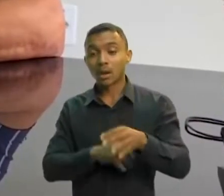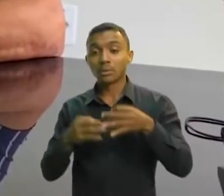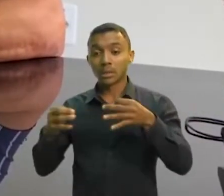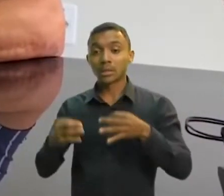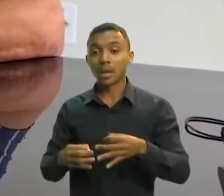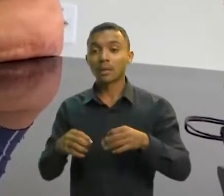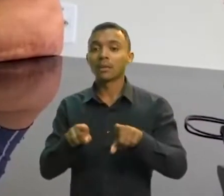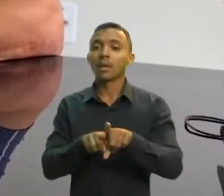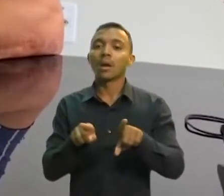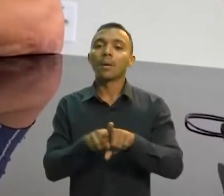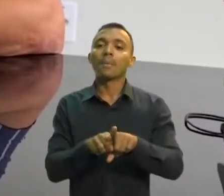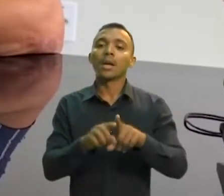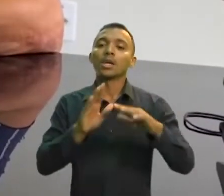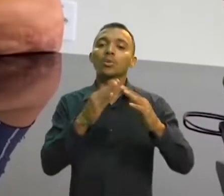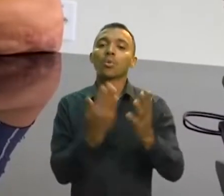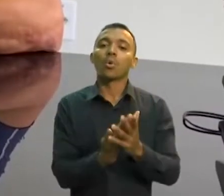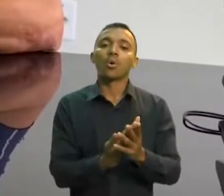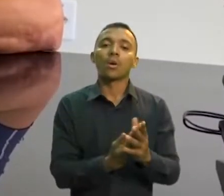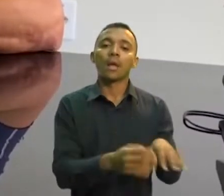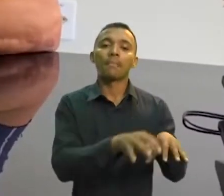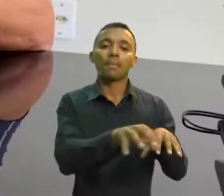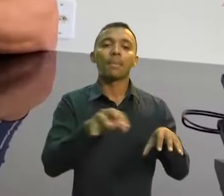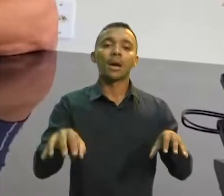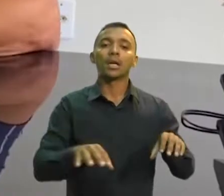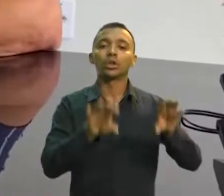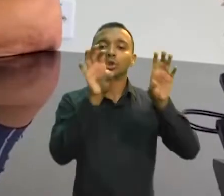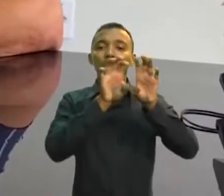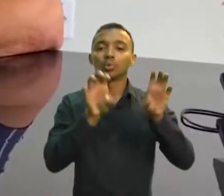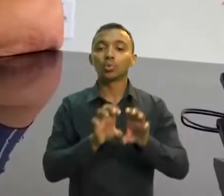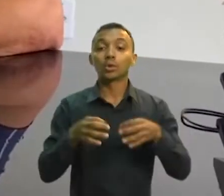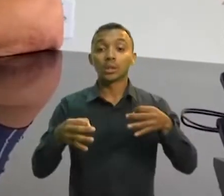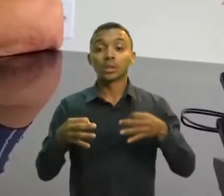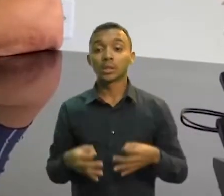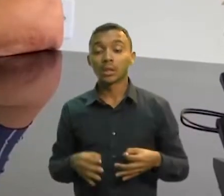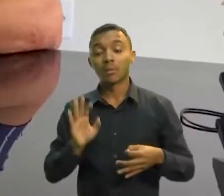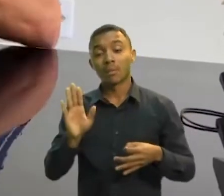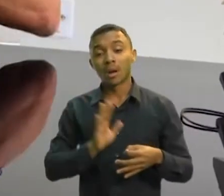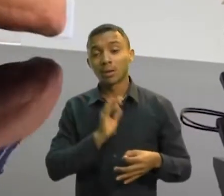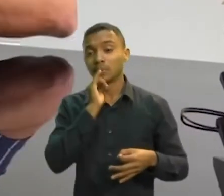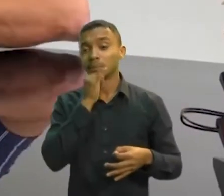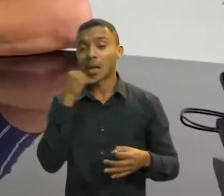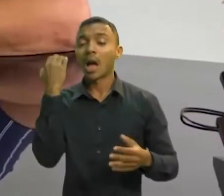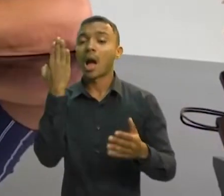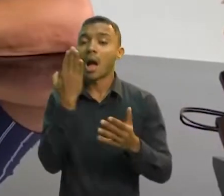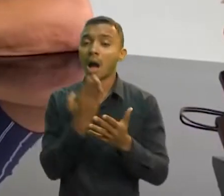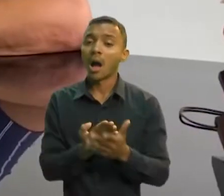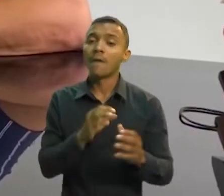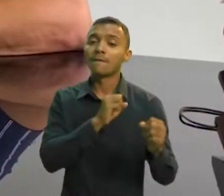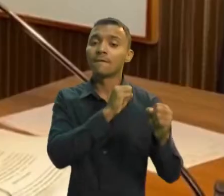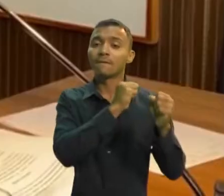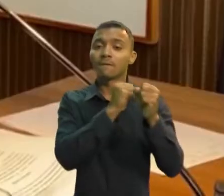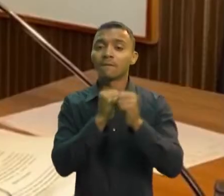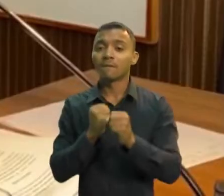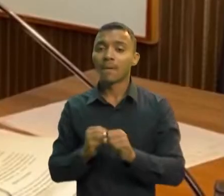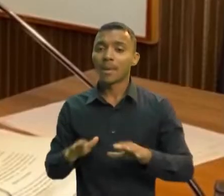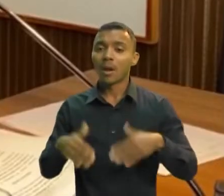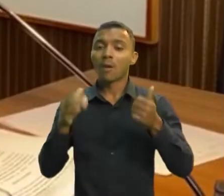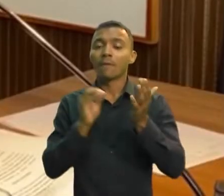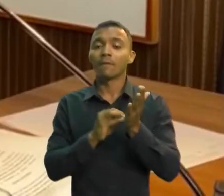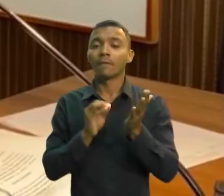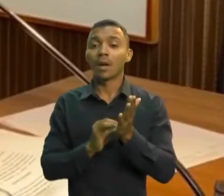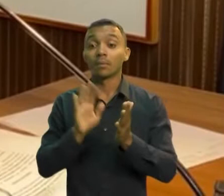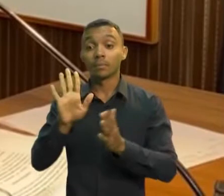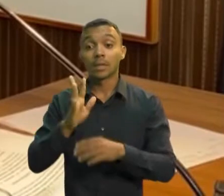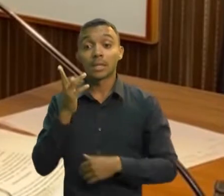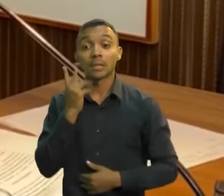minimamente as melhores condições que infelizmente ainda não temos principalmente nossos municípios. Em Fortaleza, a